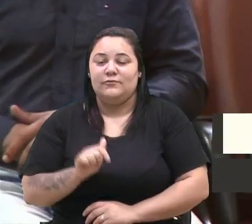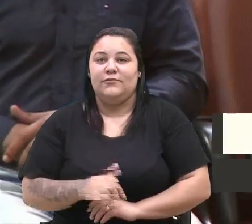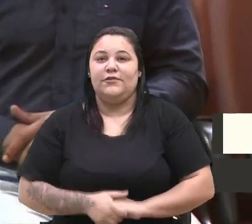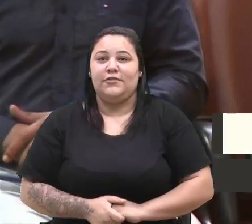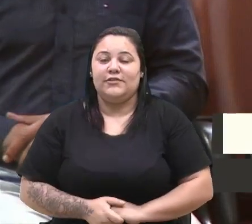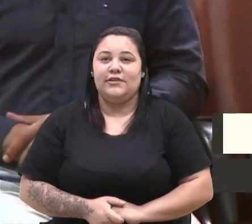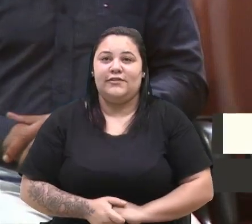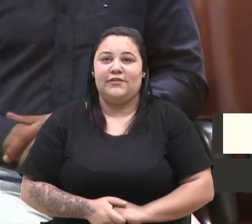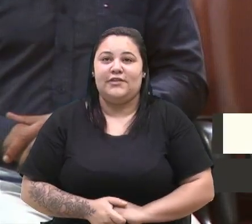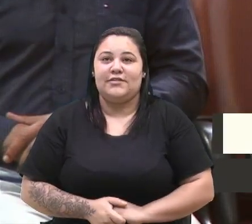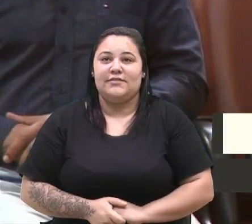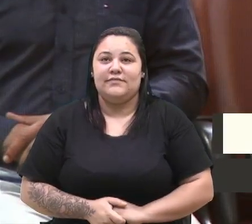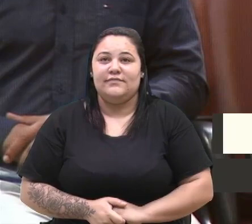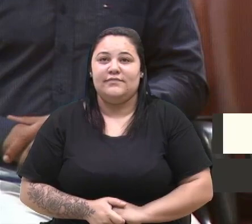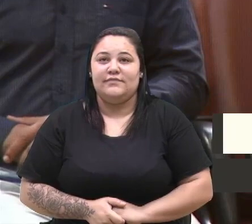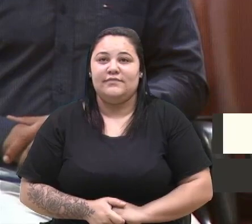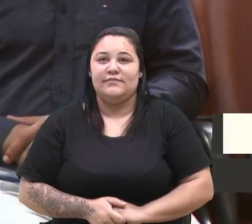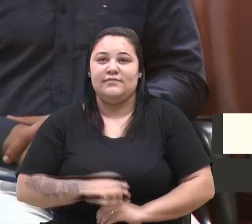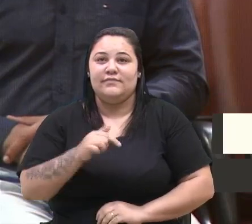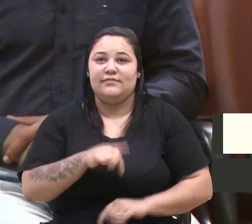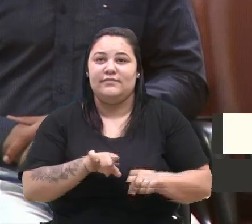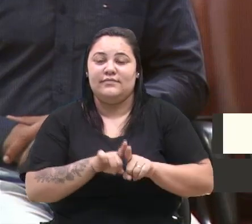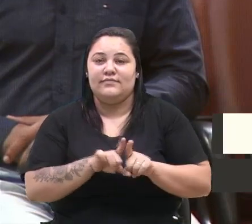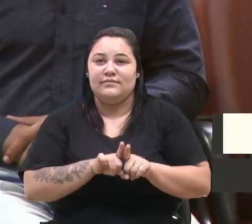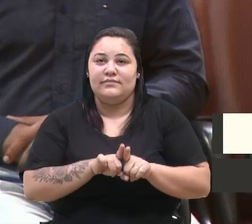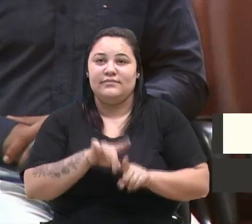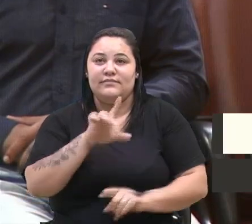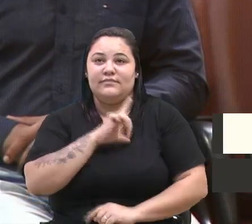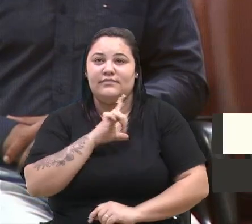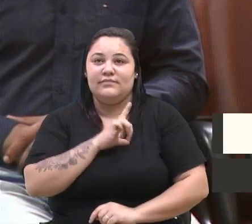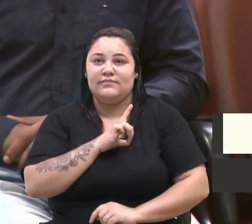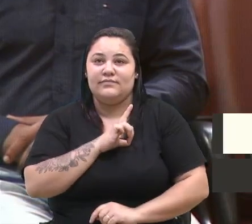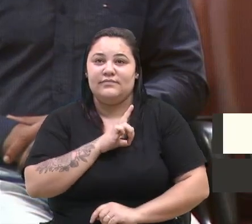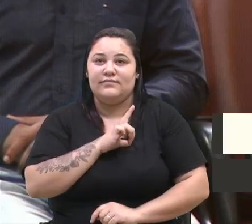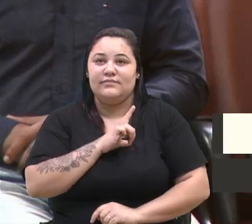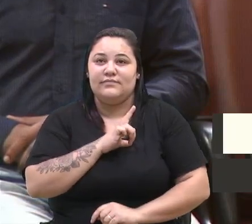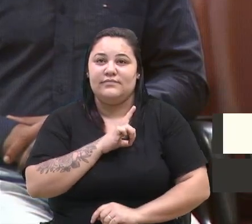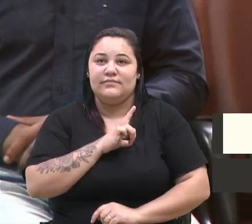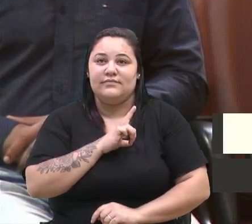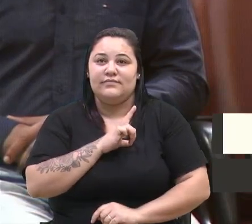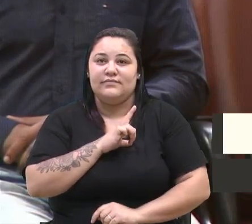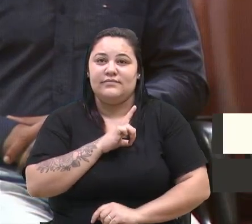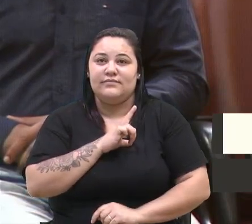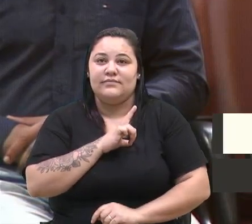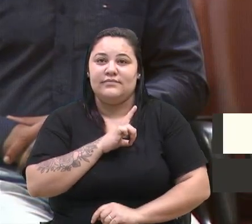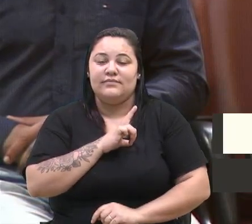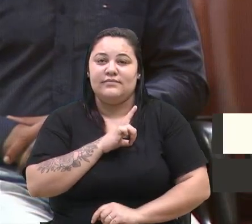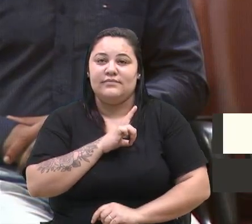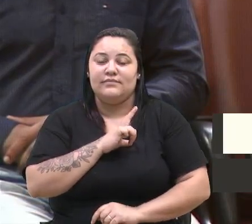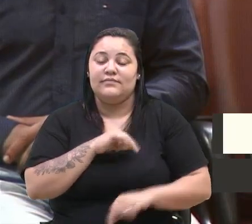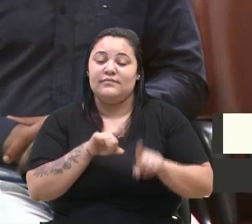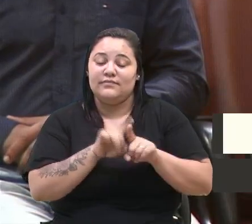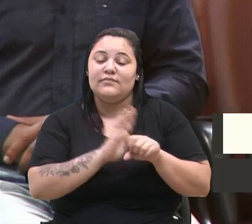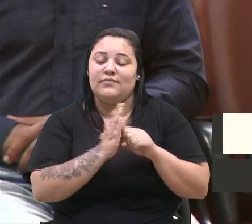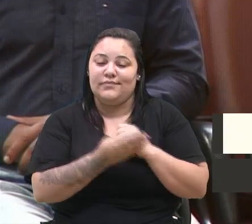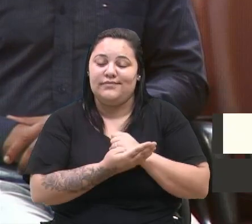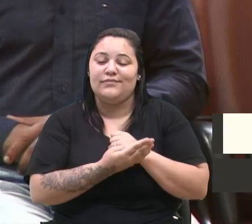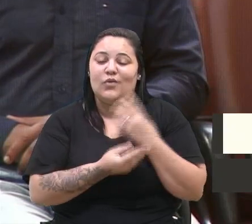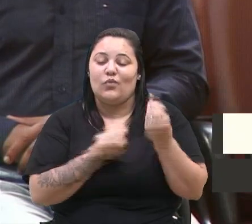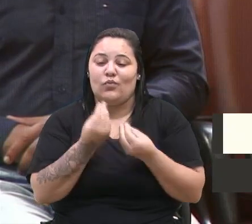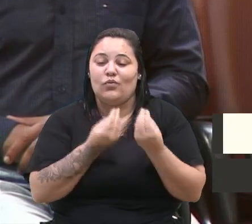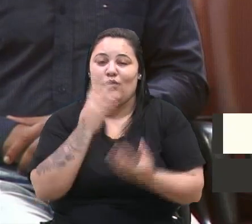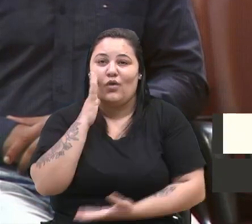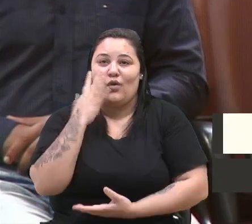Civil, o Bagé. Sempre recebe a gente bem, sempre conversa e sempre está junto com a gente nos bairros. Quando acontece